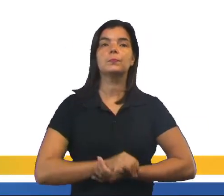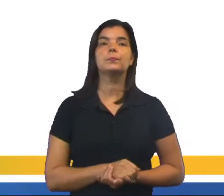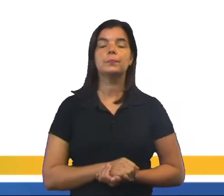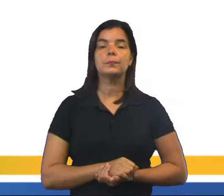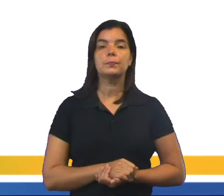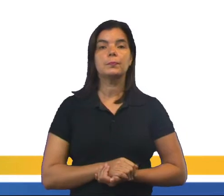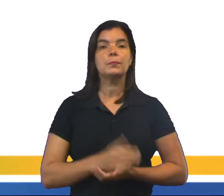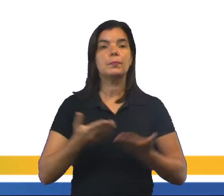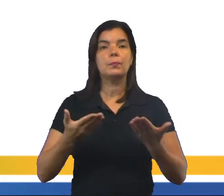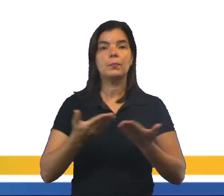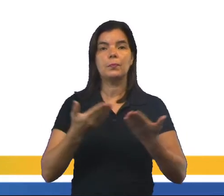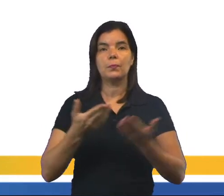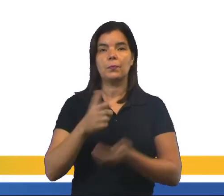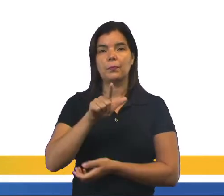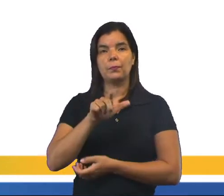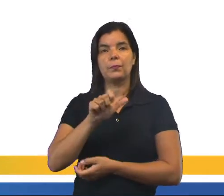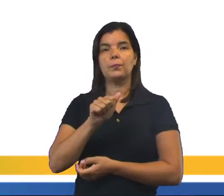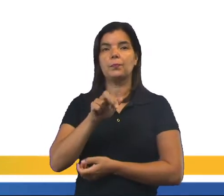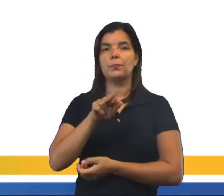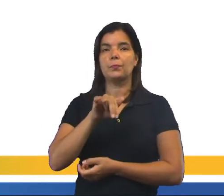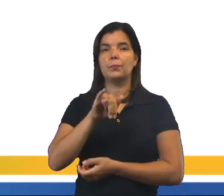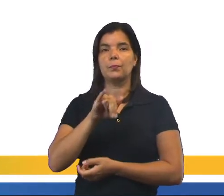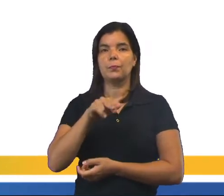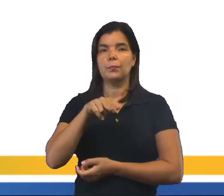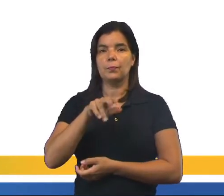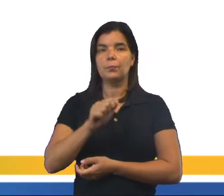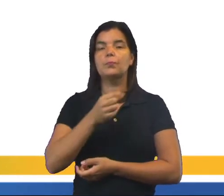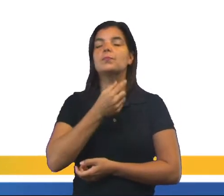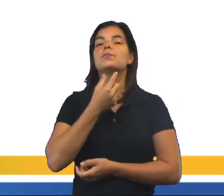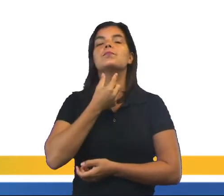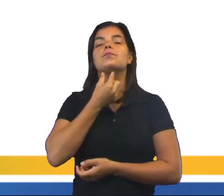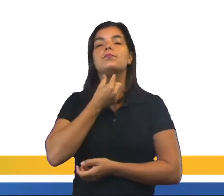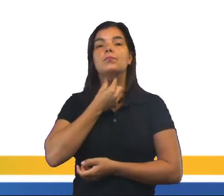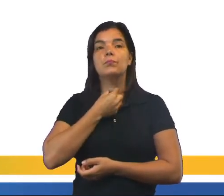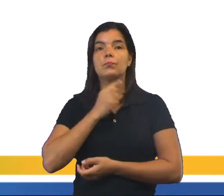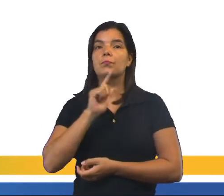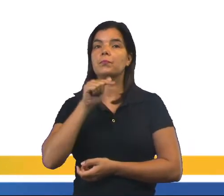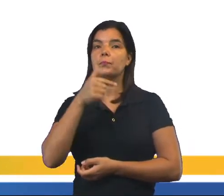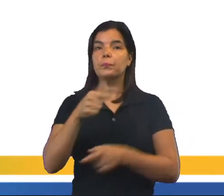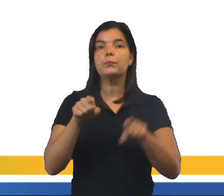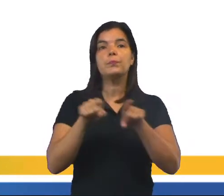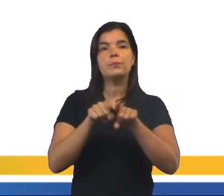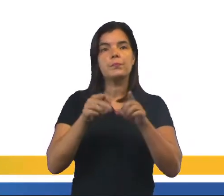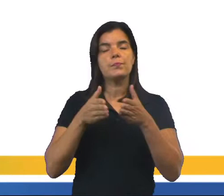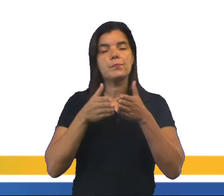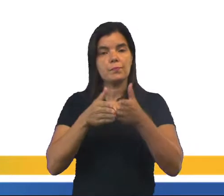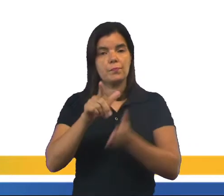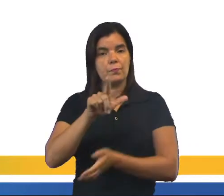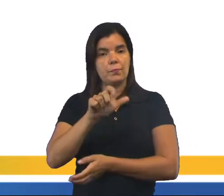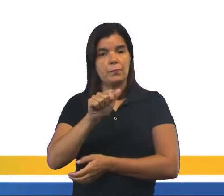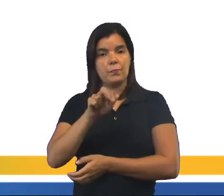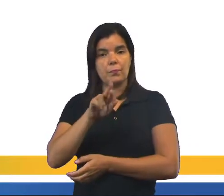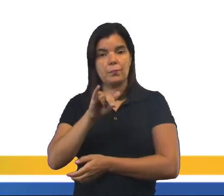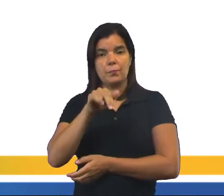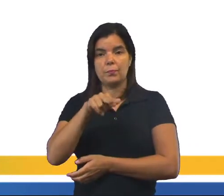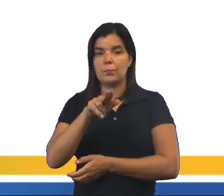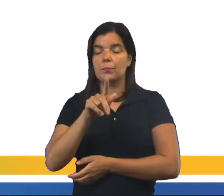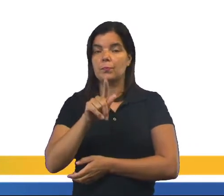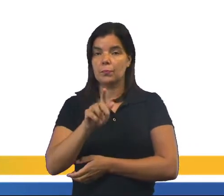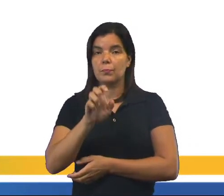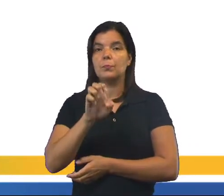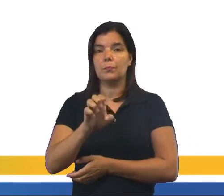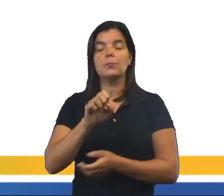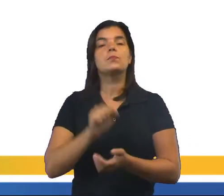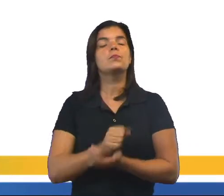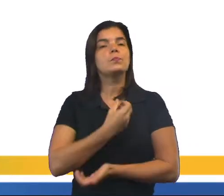A laringe. Após o ar passar pela faringe, ele segue para a laringe, que é onde estão